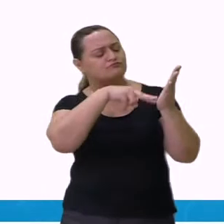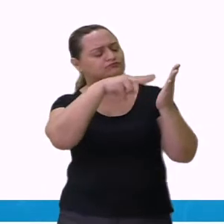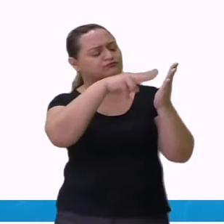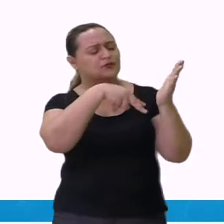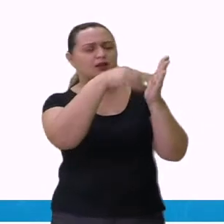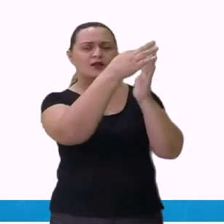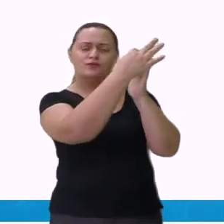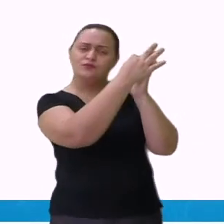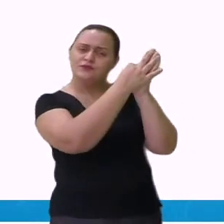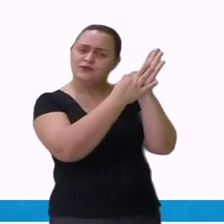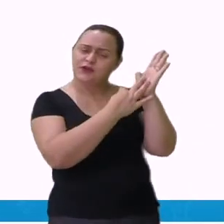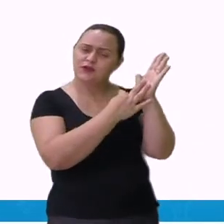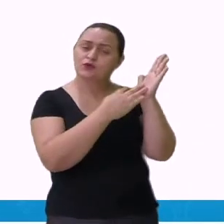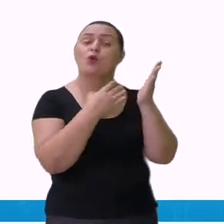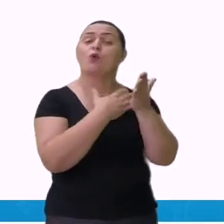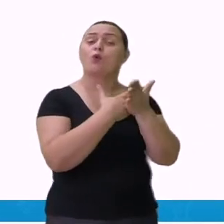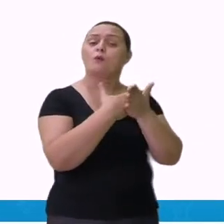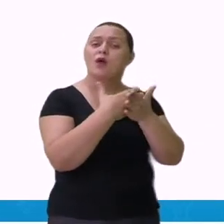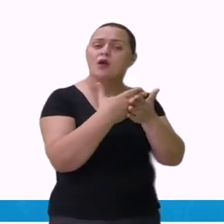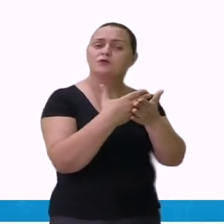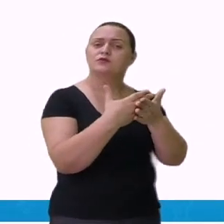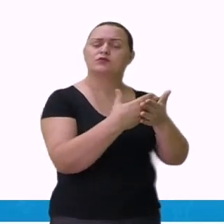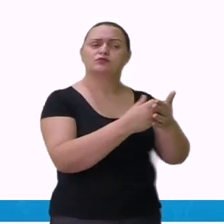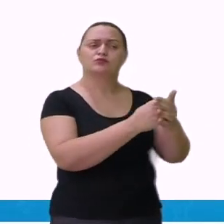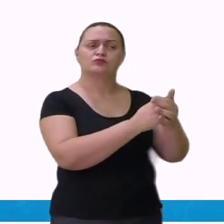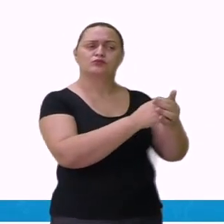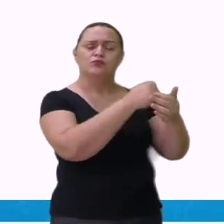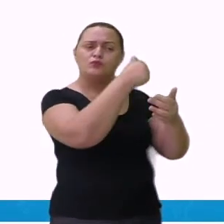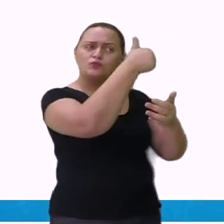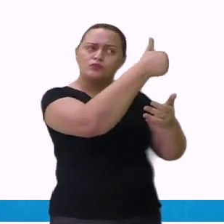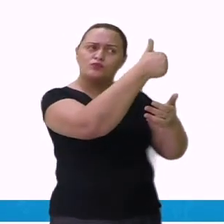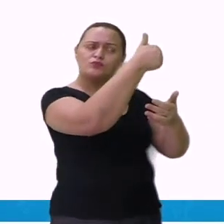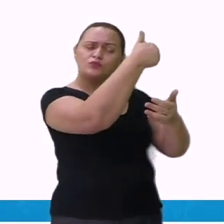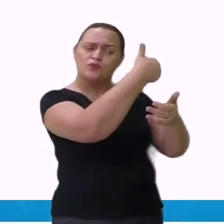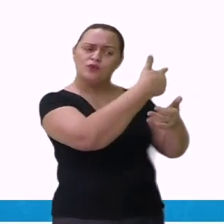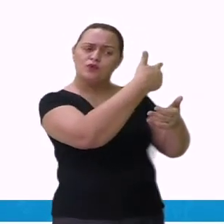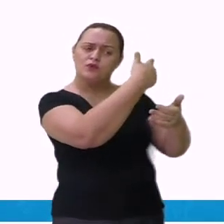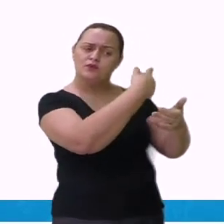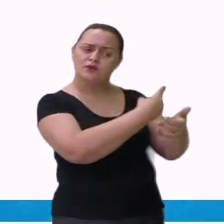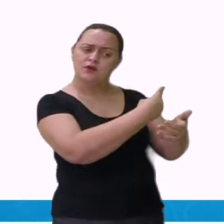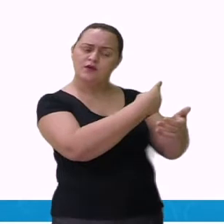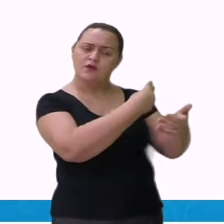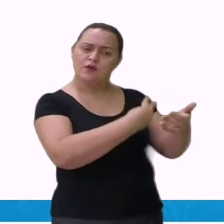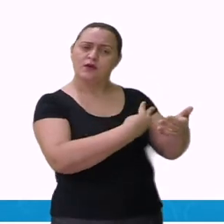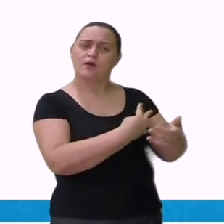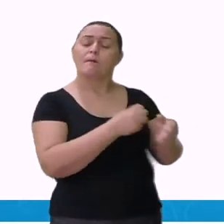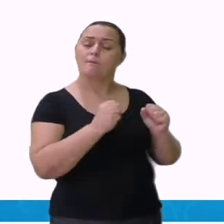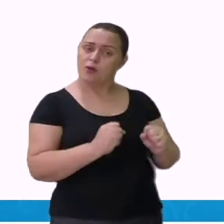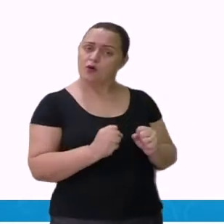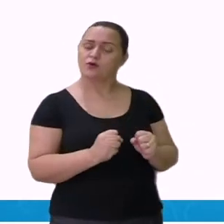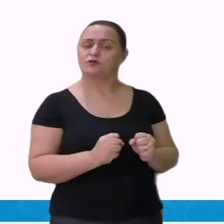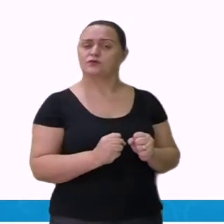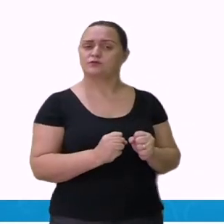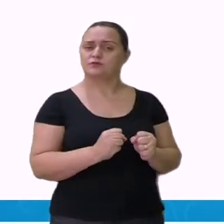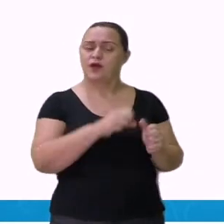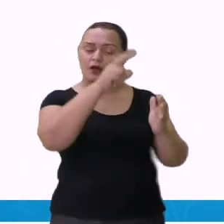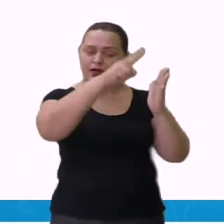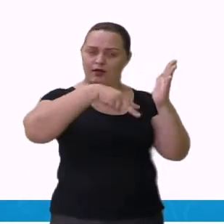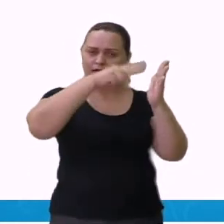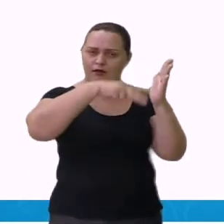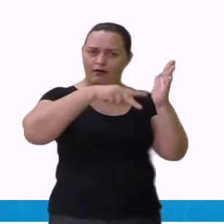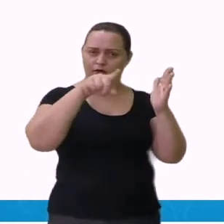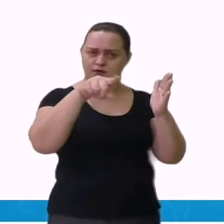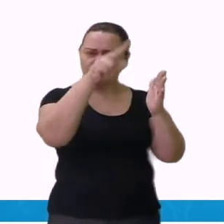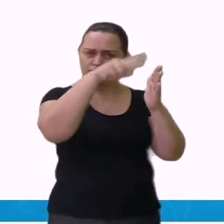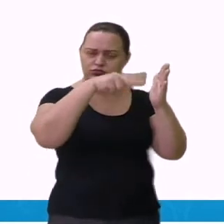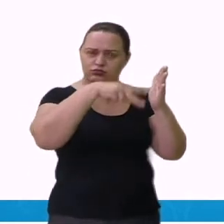enumerando esses parágrafos também, mesmo que não peça nas questões, mas você vai treinando